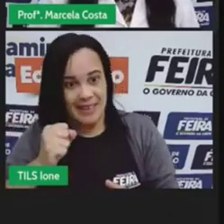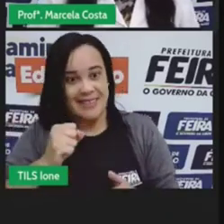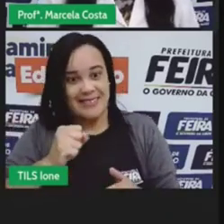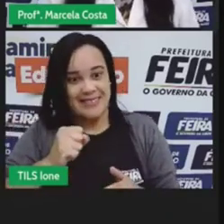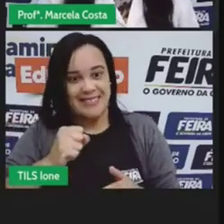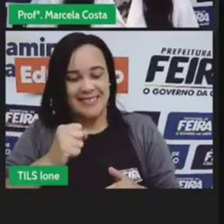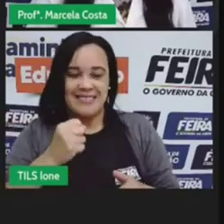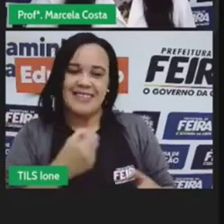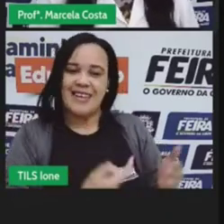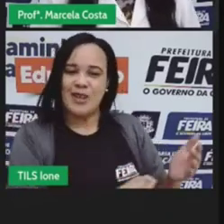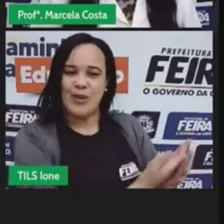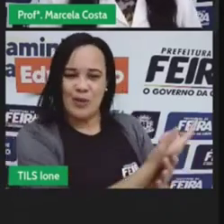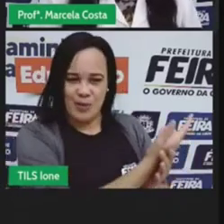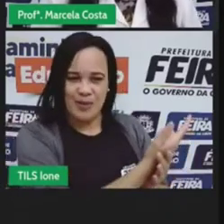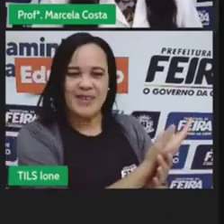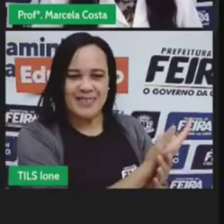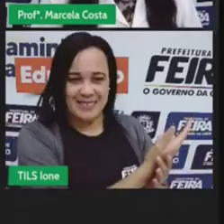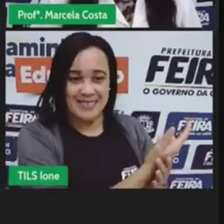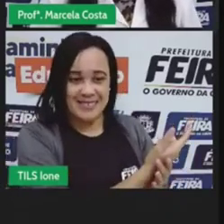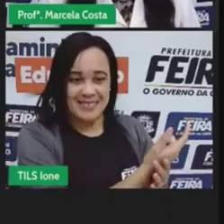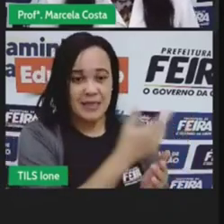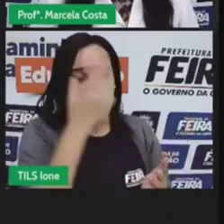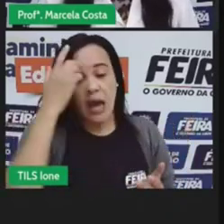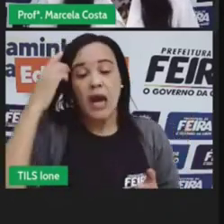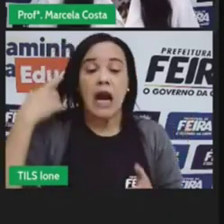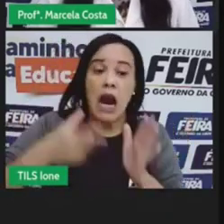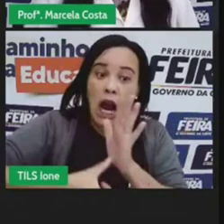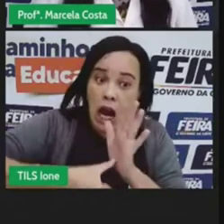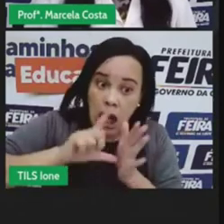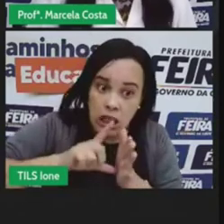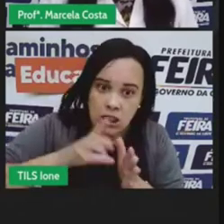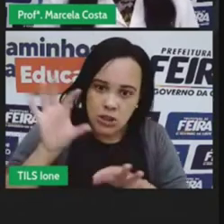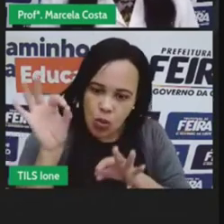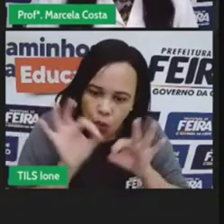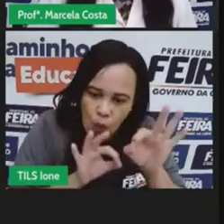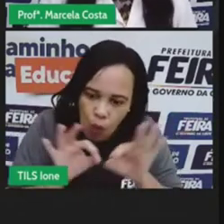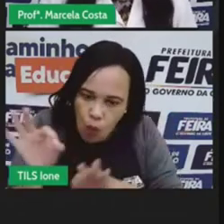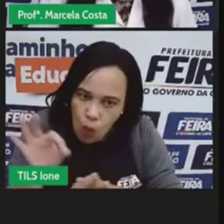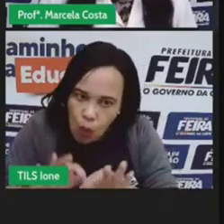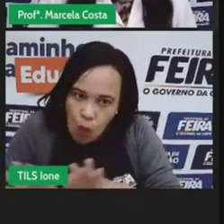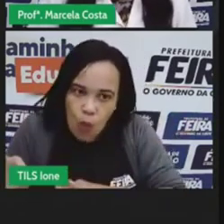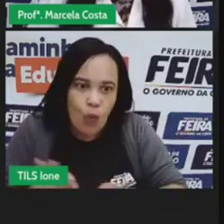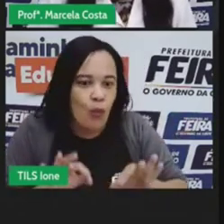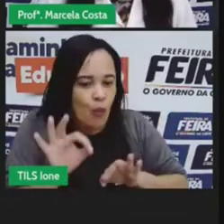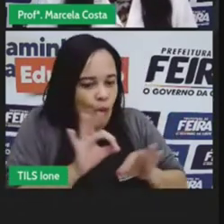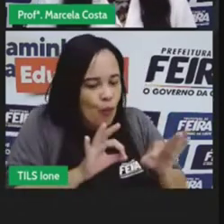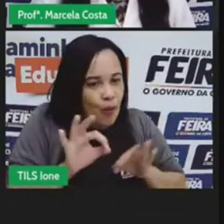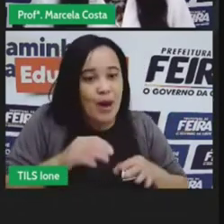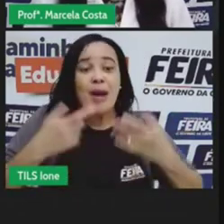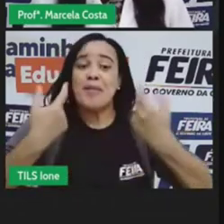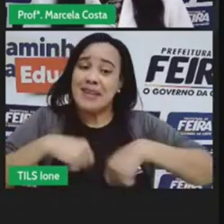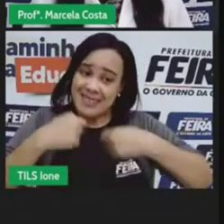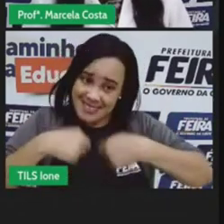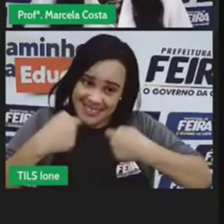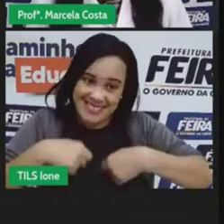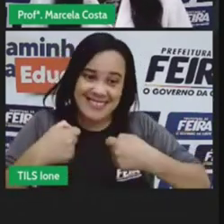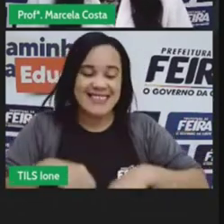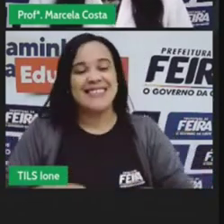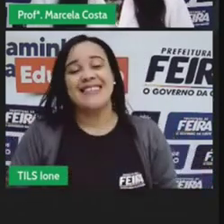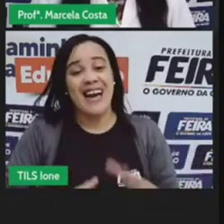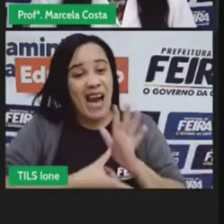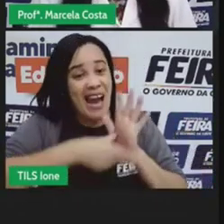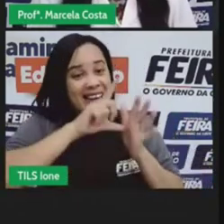então por isso que é importante planejar a compra das coisas e não por imposto